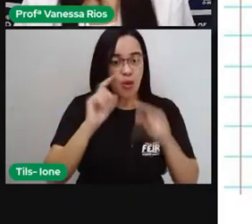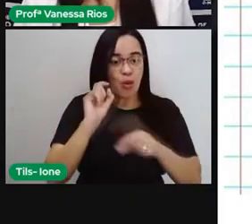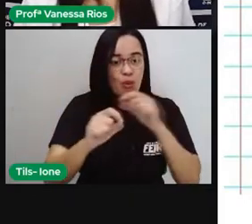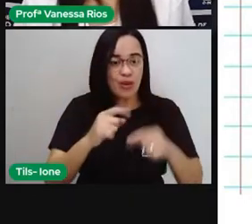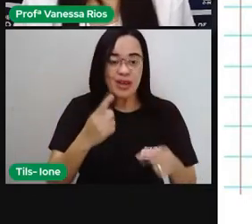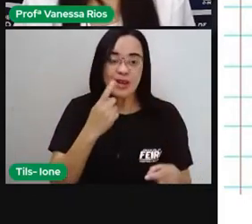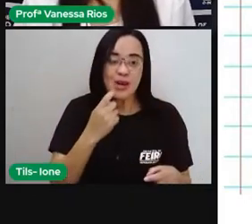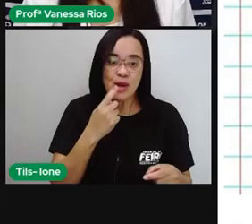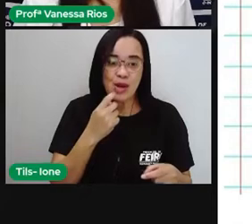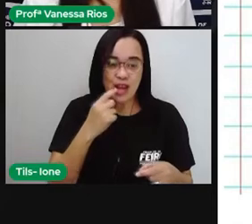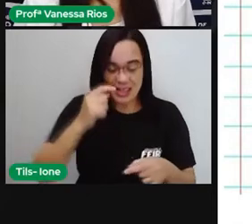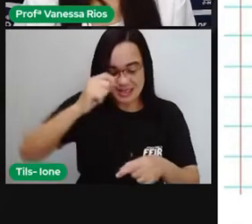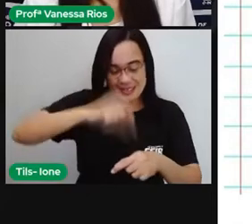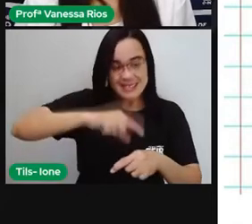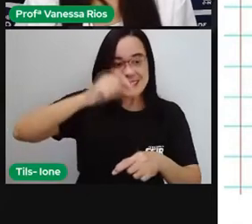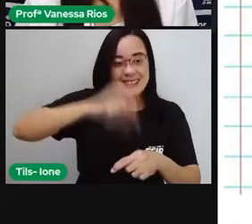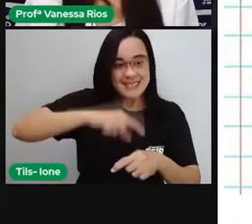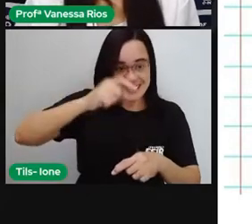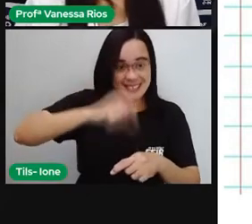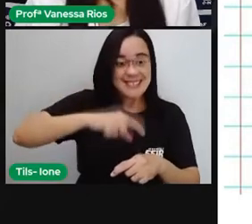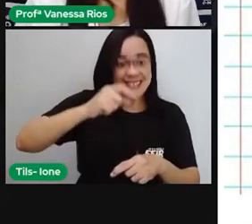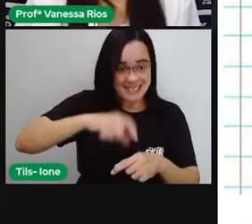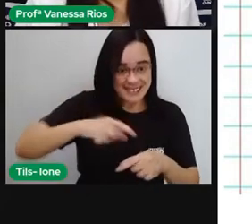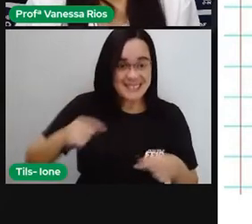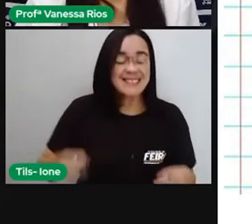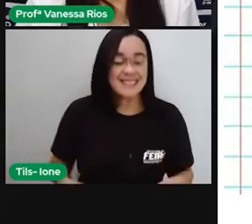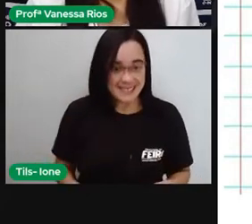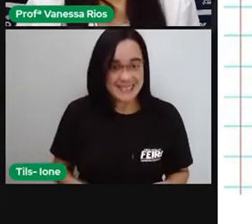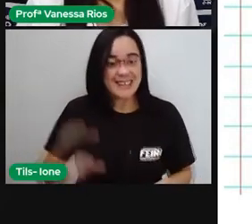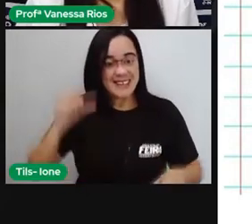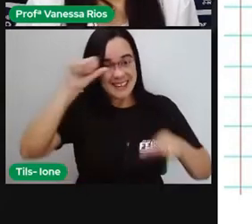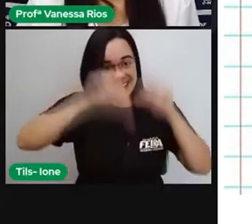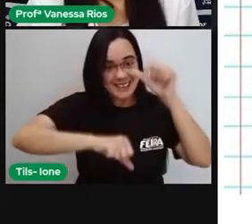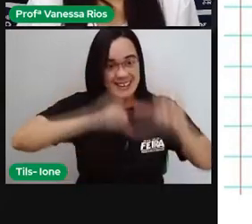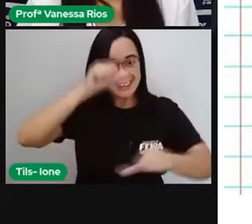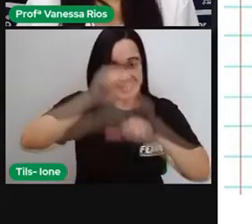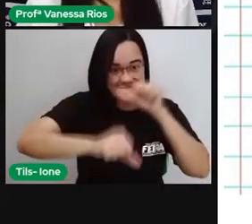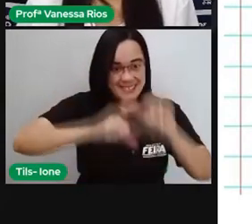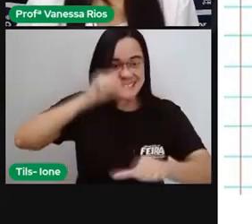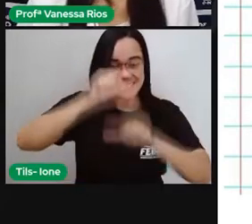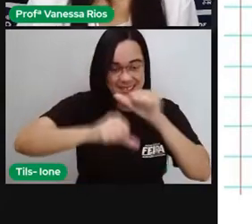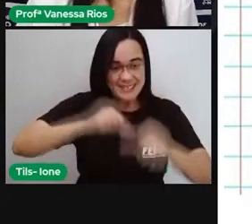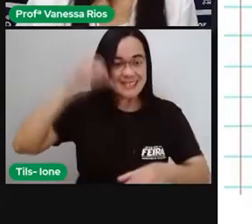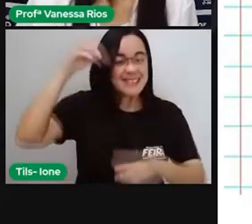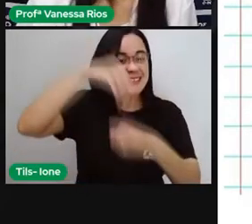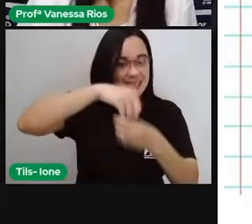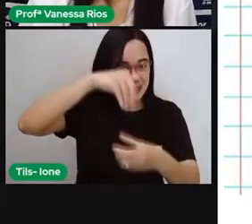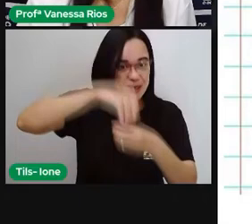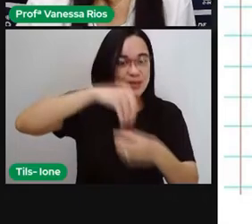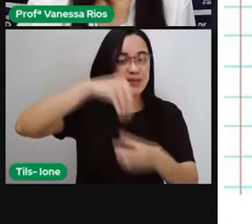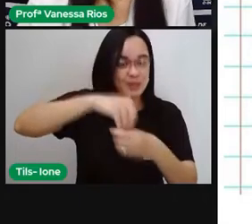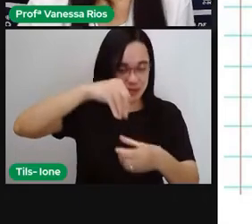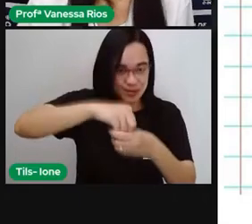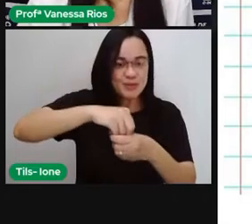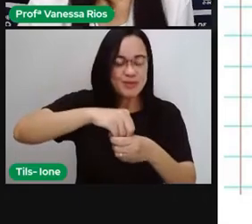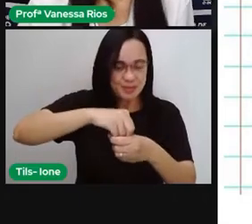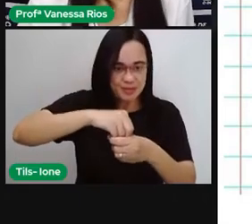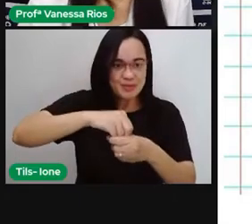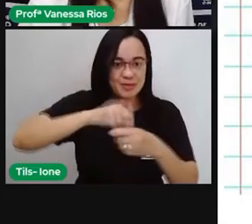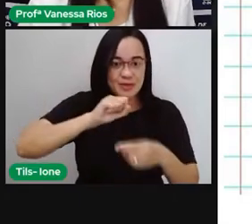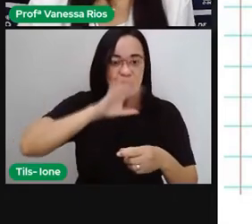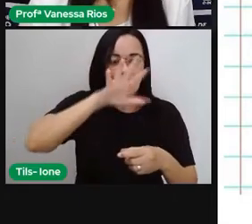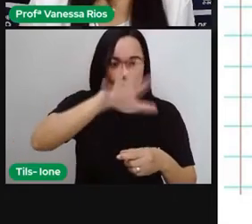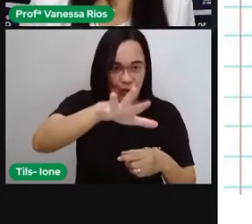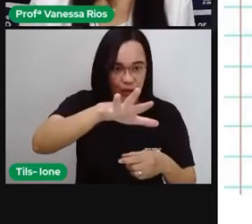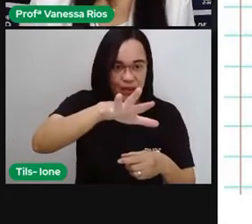oxigênio, e depois retirando, né? Recolhendo o gás carbônico, e colocando o gás carbônico para fora do